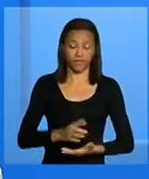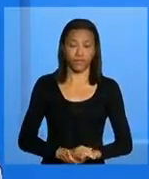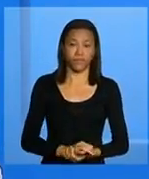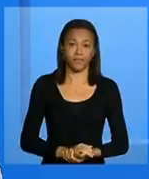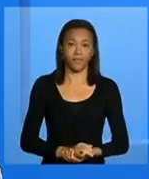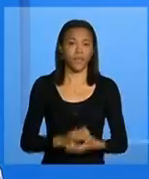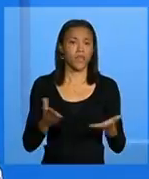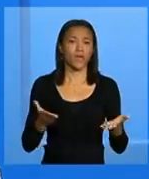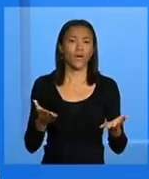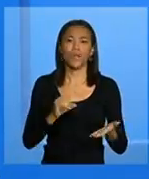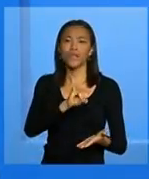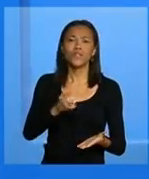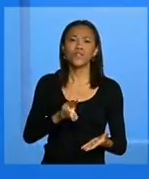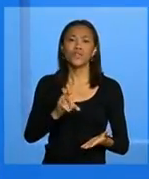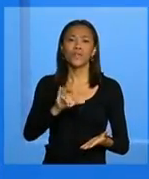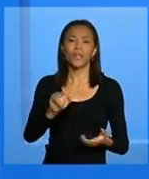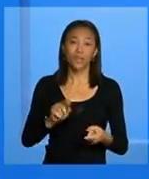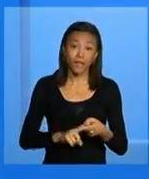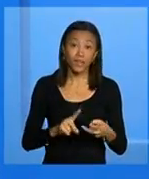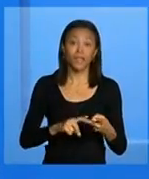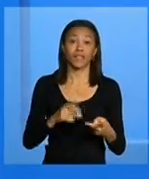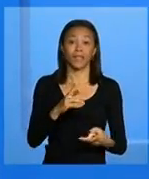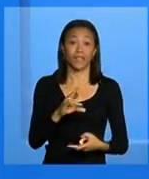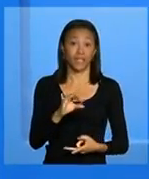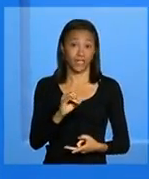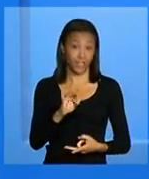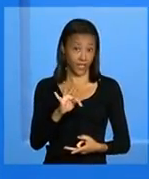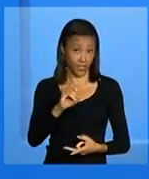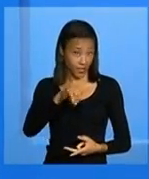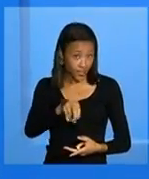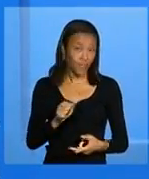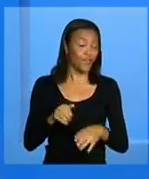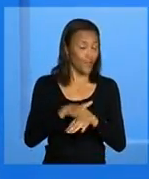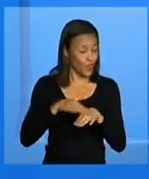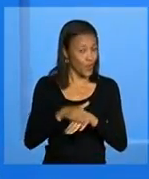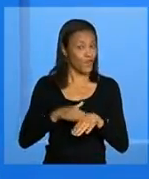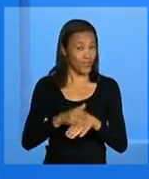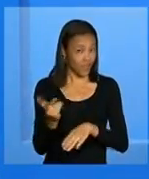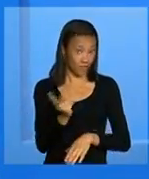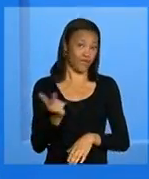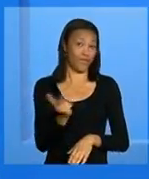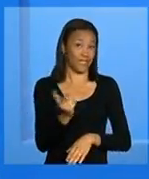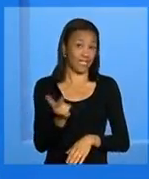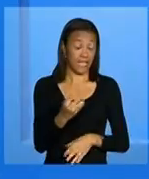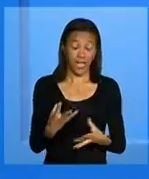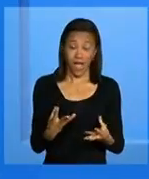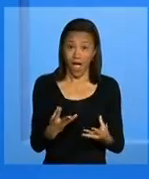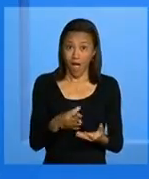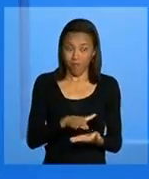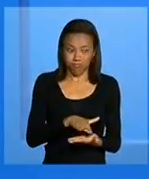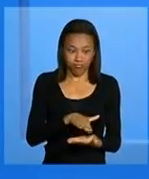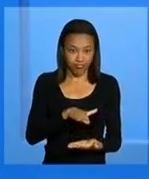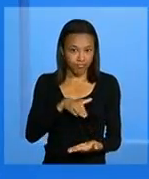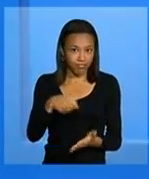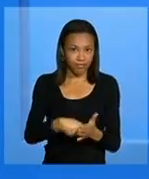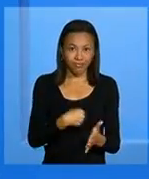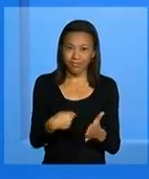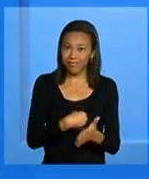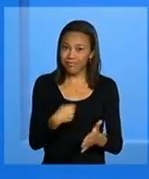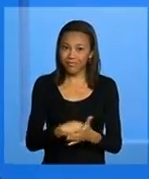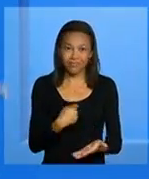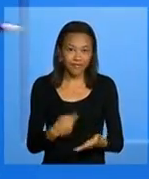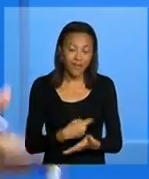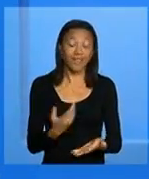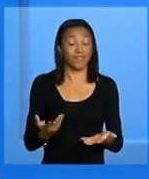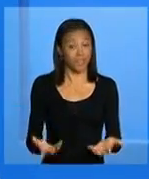Juliana Cristina eu preciso falar uma coisa séria pra você a quantidade de perguntas é uma coisa muito maluca então